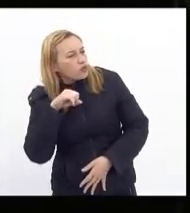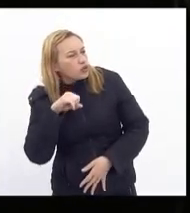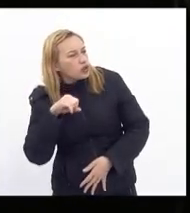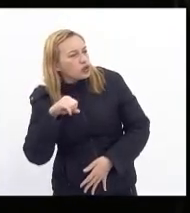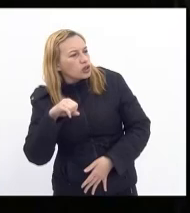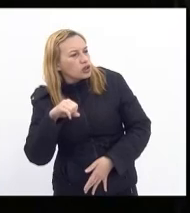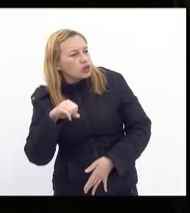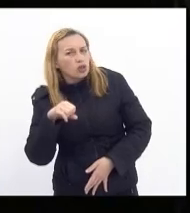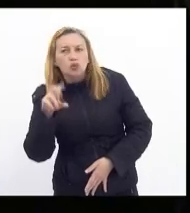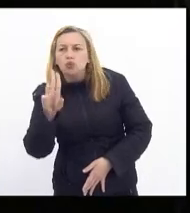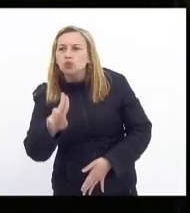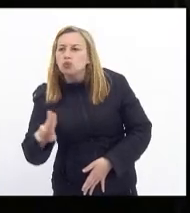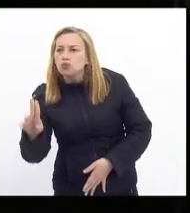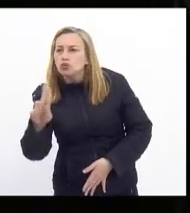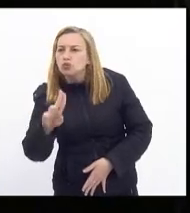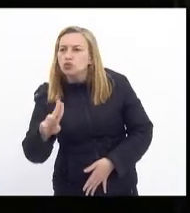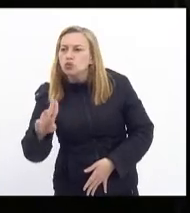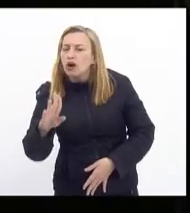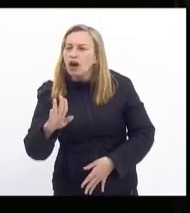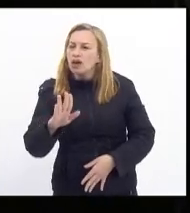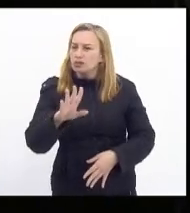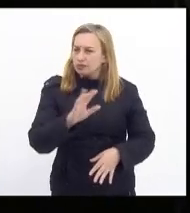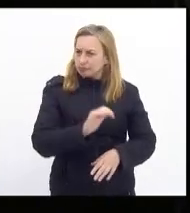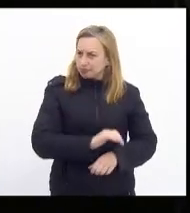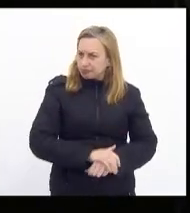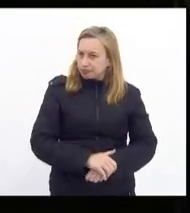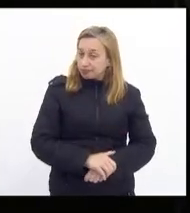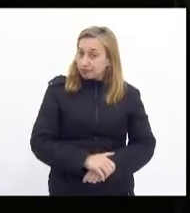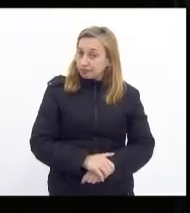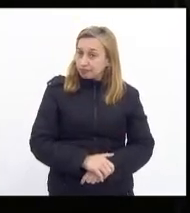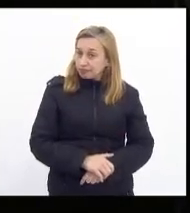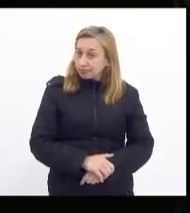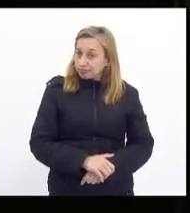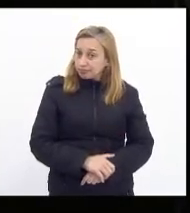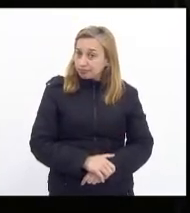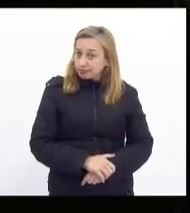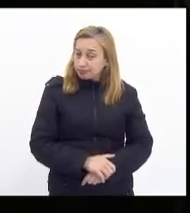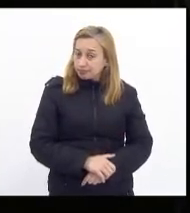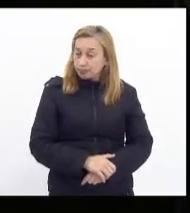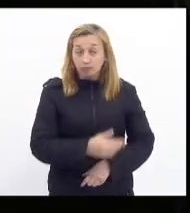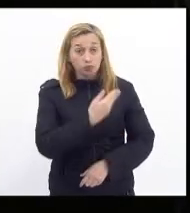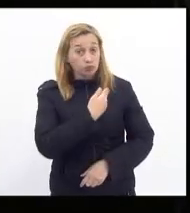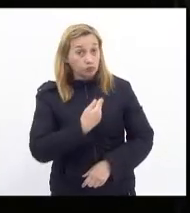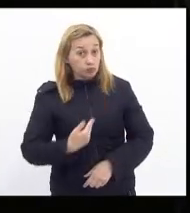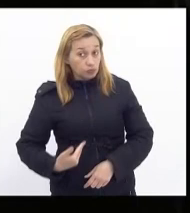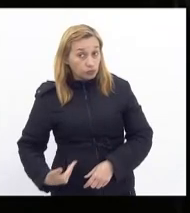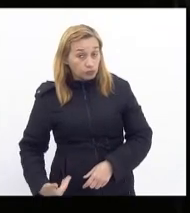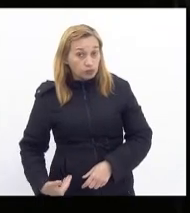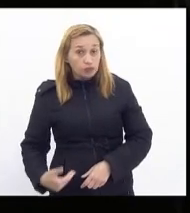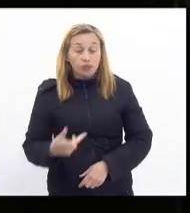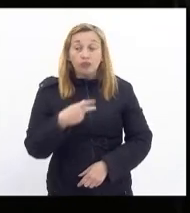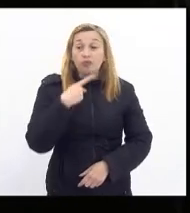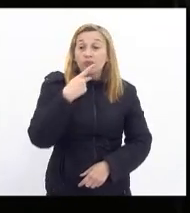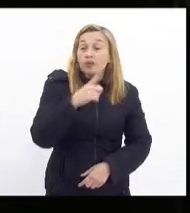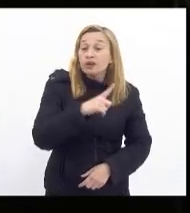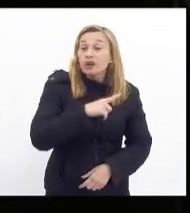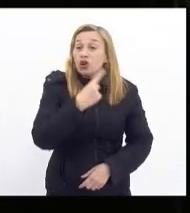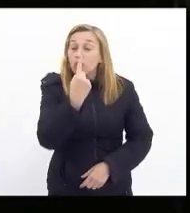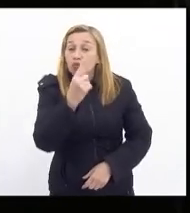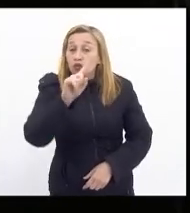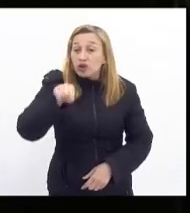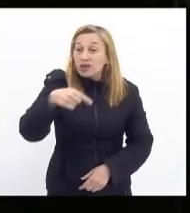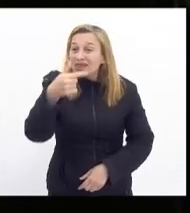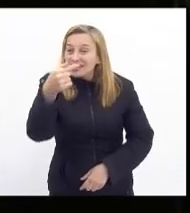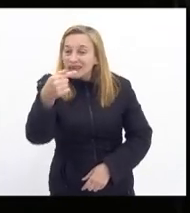usuário então veja bem o governador diz que tem 1,7